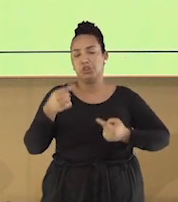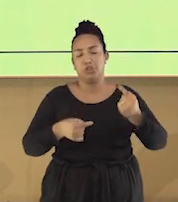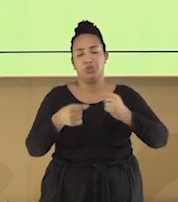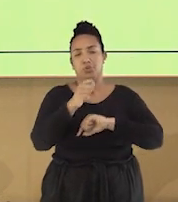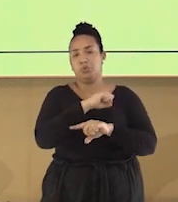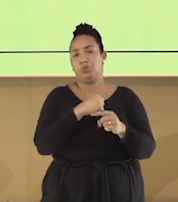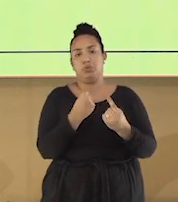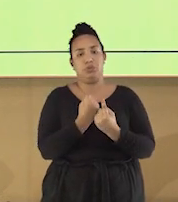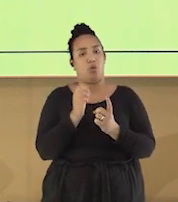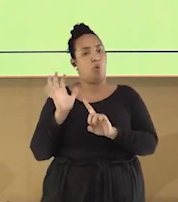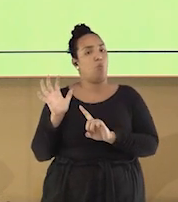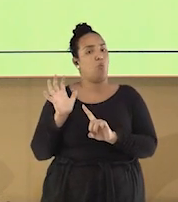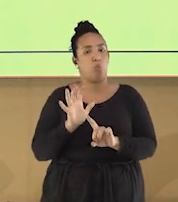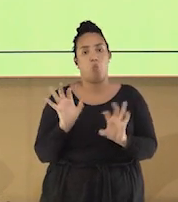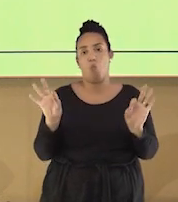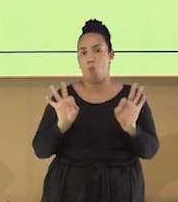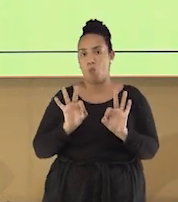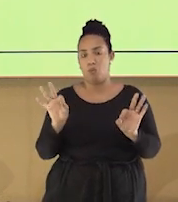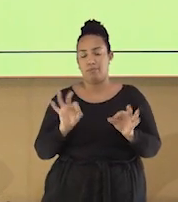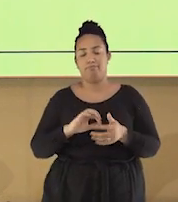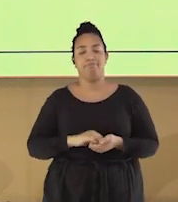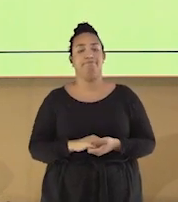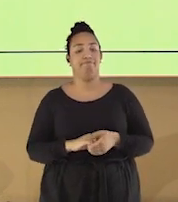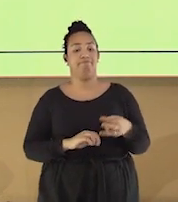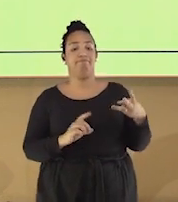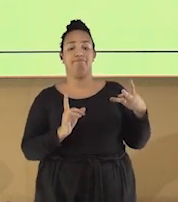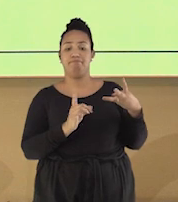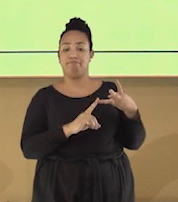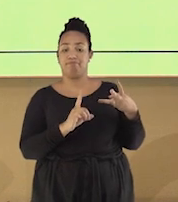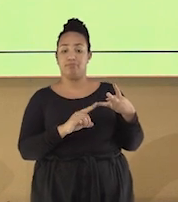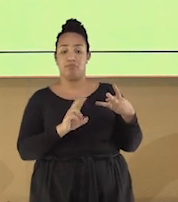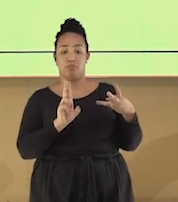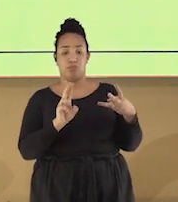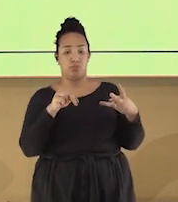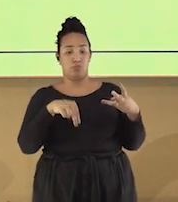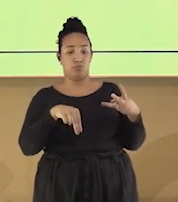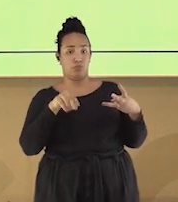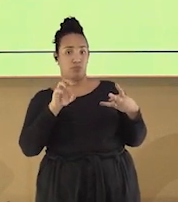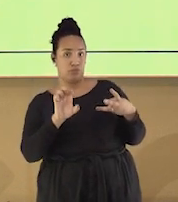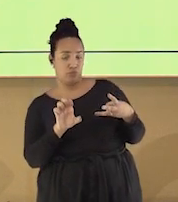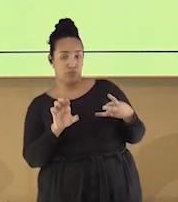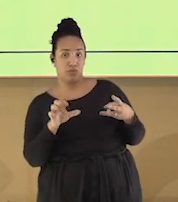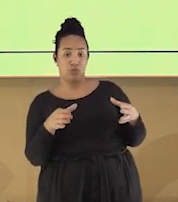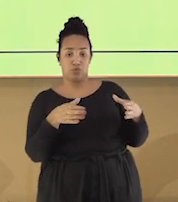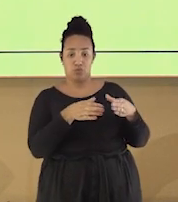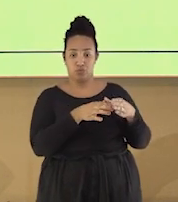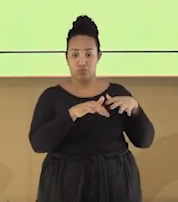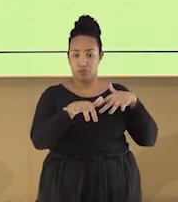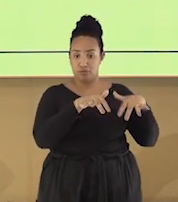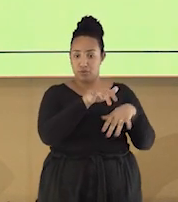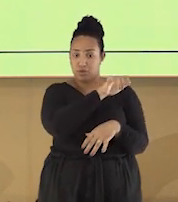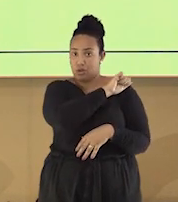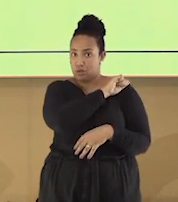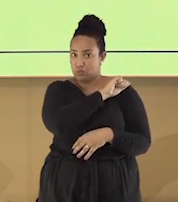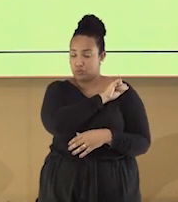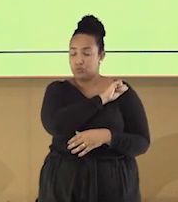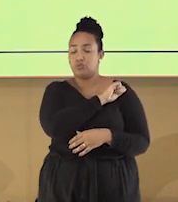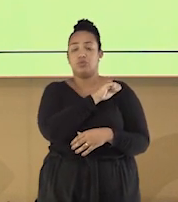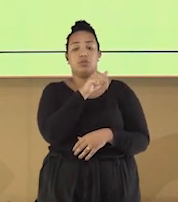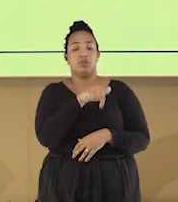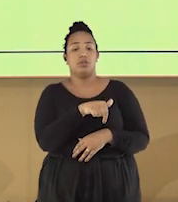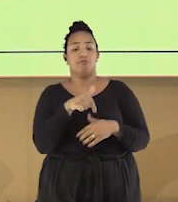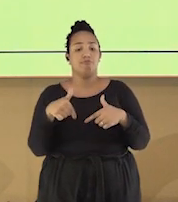importantes da sociedade civil. E três, a UNE e o movimento estudantil não possuem uma atuação